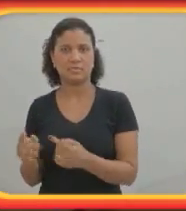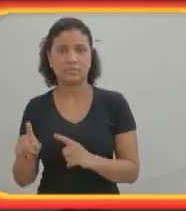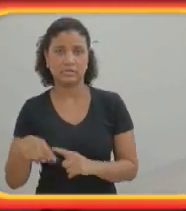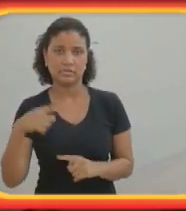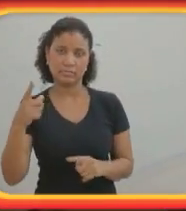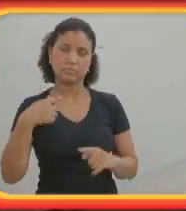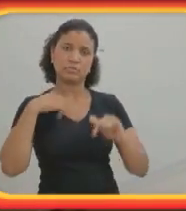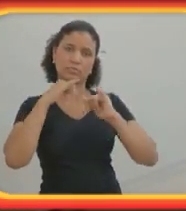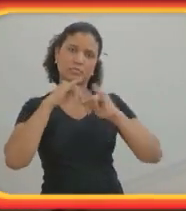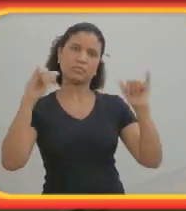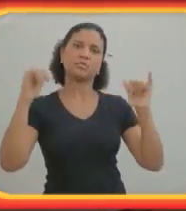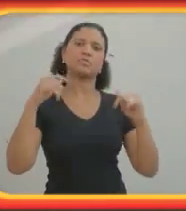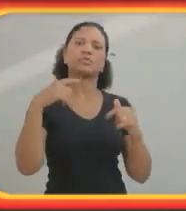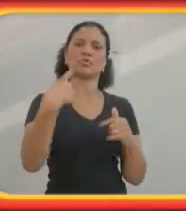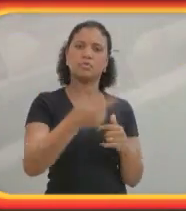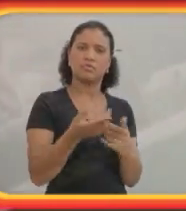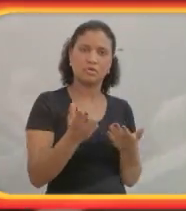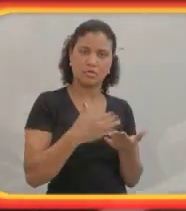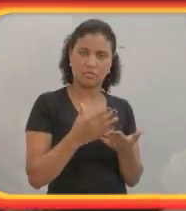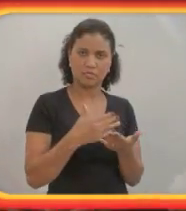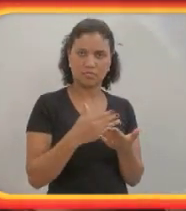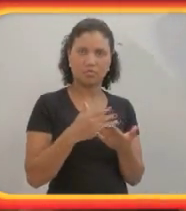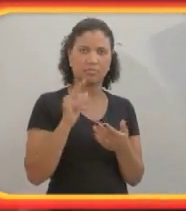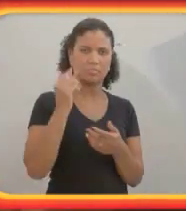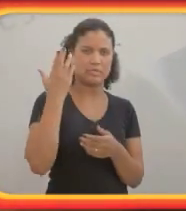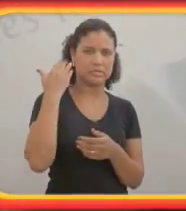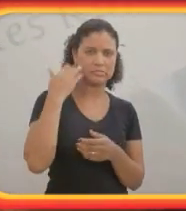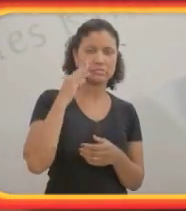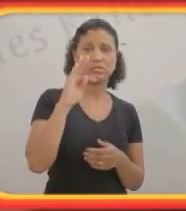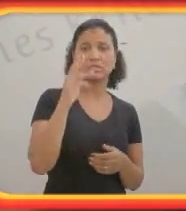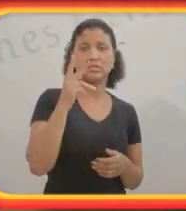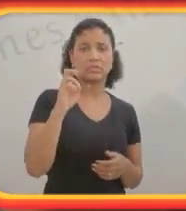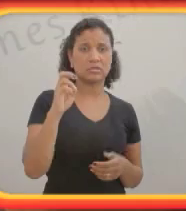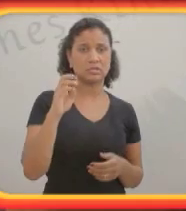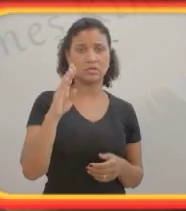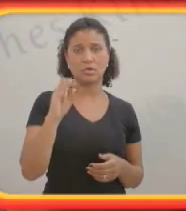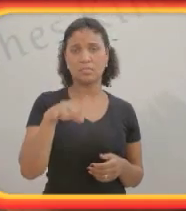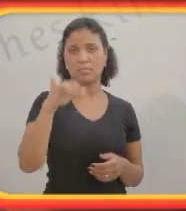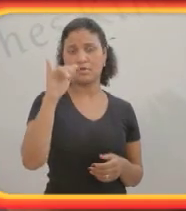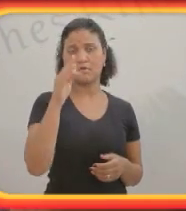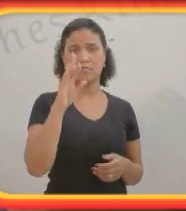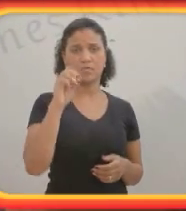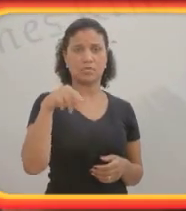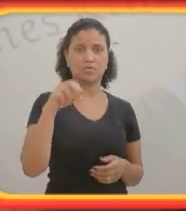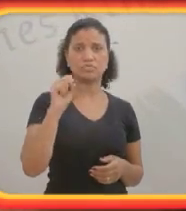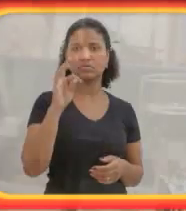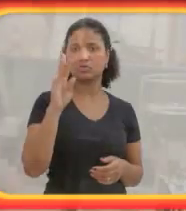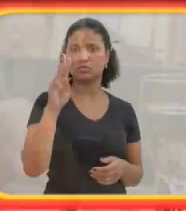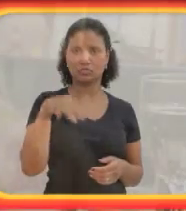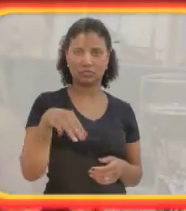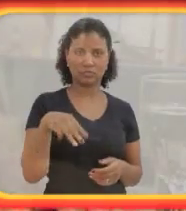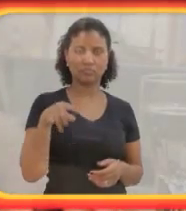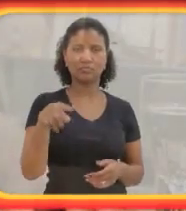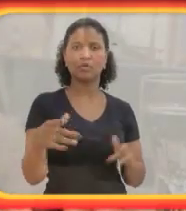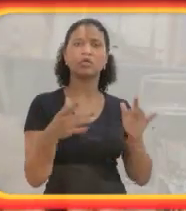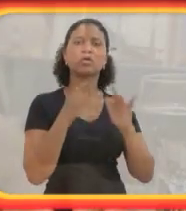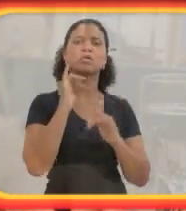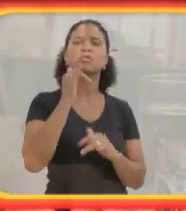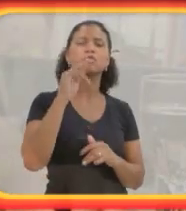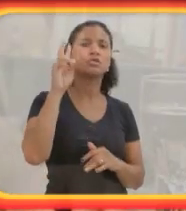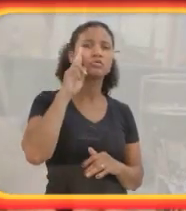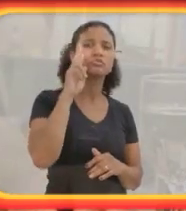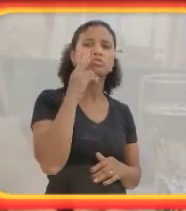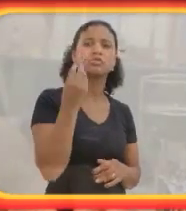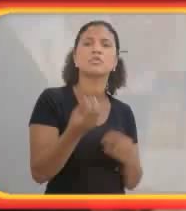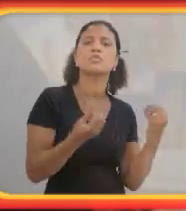E depois, eu publiquei um novo livro, recentemente, The Boy from Saturn, contando a história de como eu percebi o mundo quando era